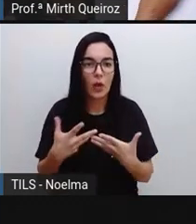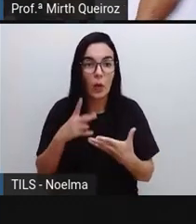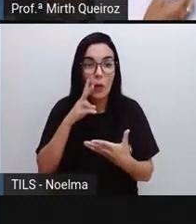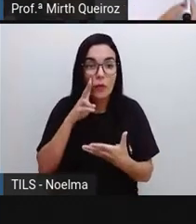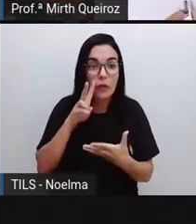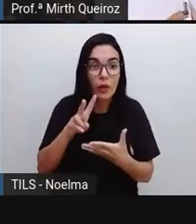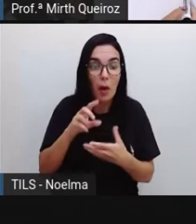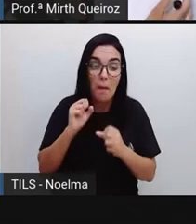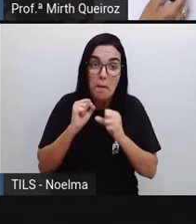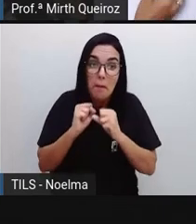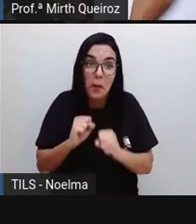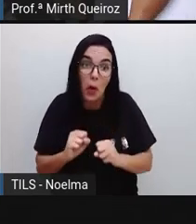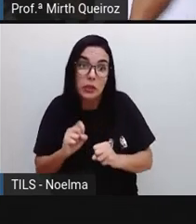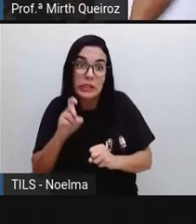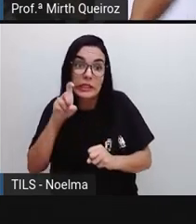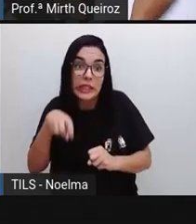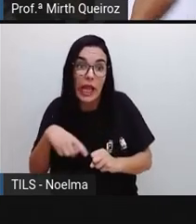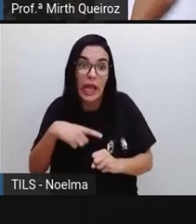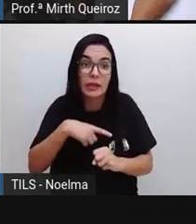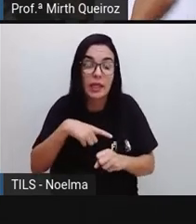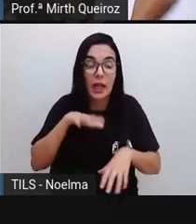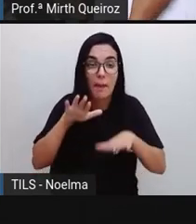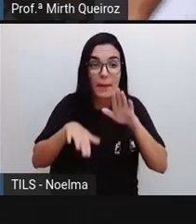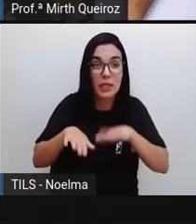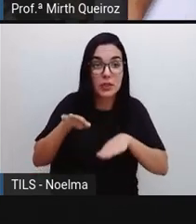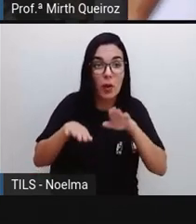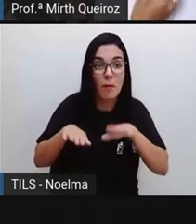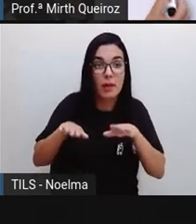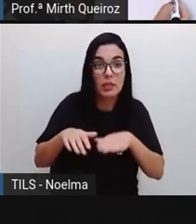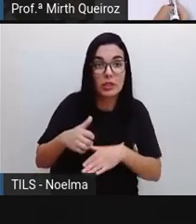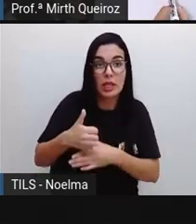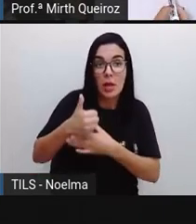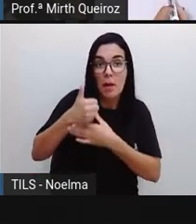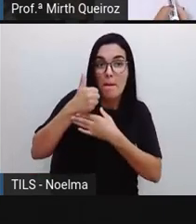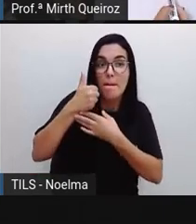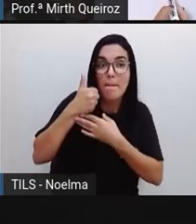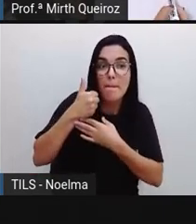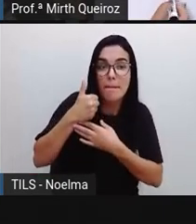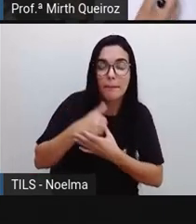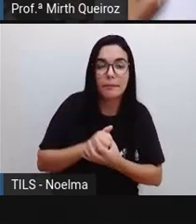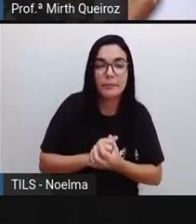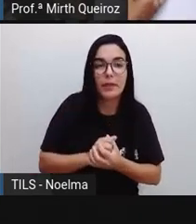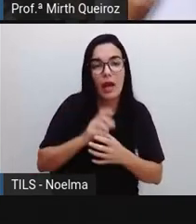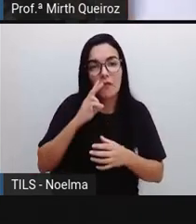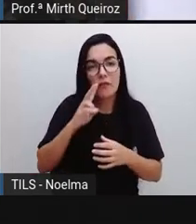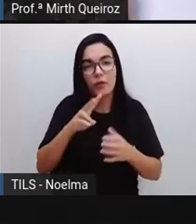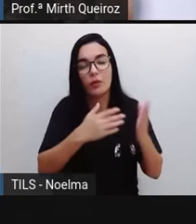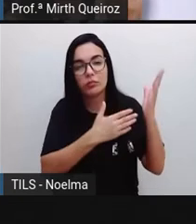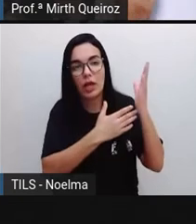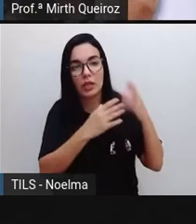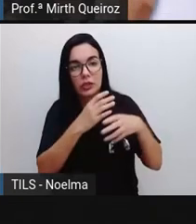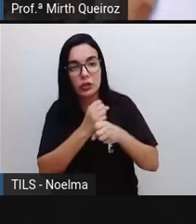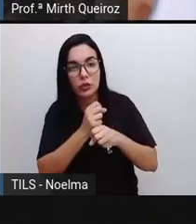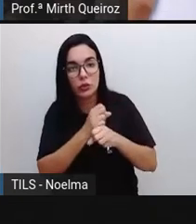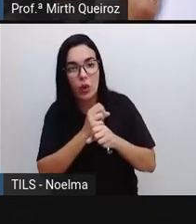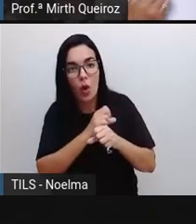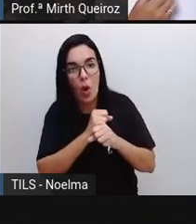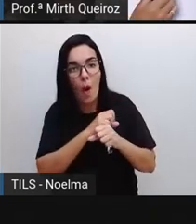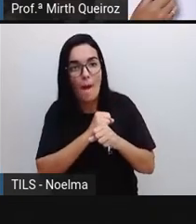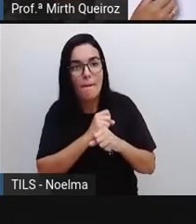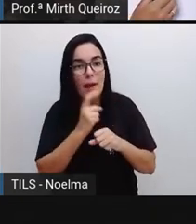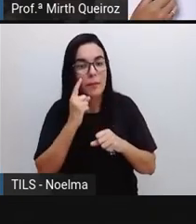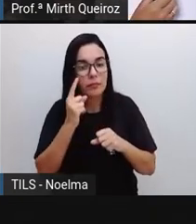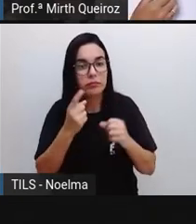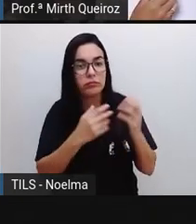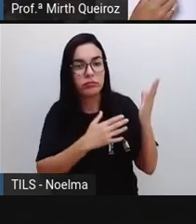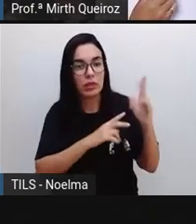Confirmando, cinco vezes uma, cinco. Cinco vezes nove, quarenta e cinco. Vão quatro, fica o cinco, que a gente sabe que é quatro centenas, que tá na casa das